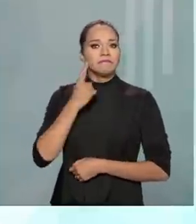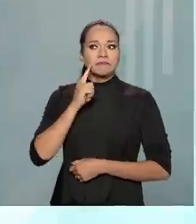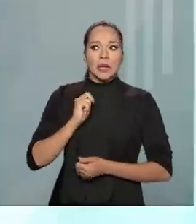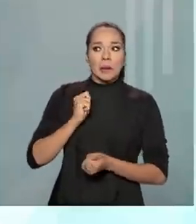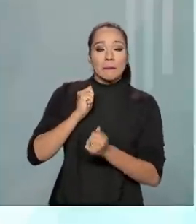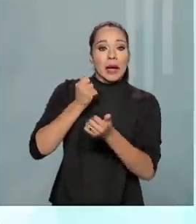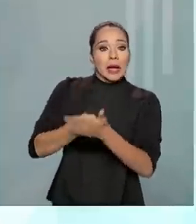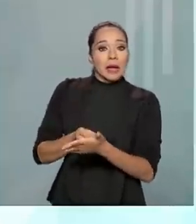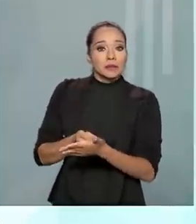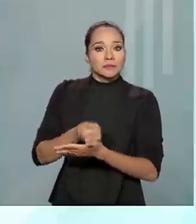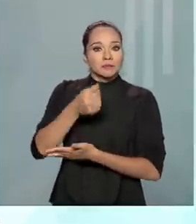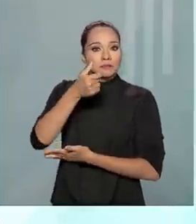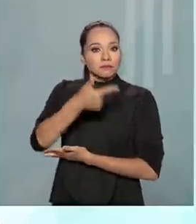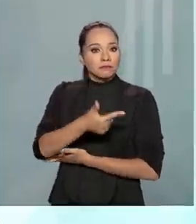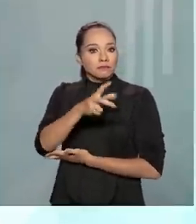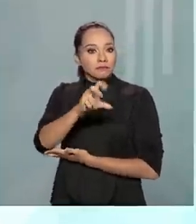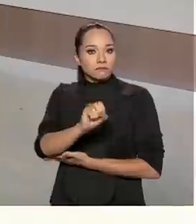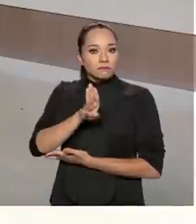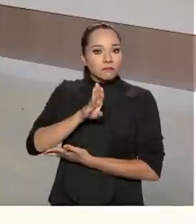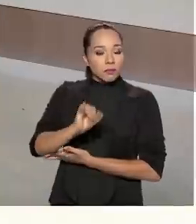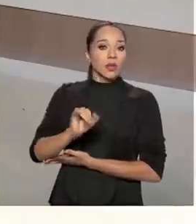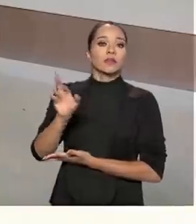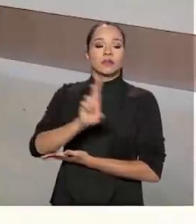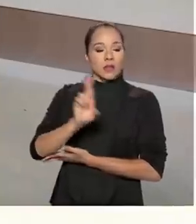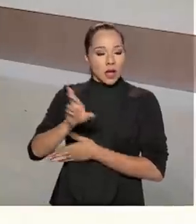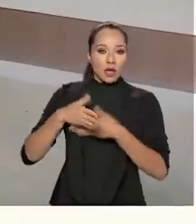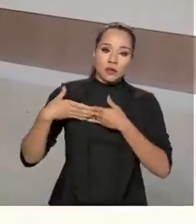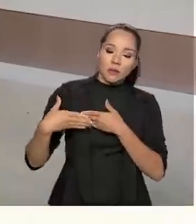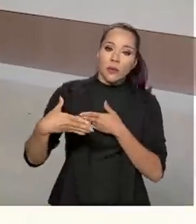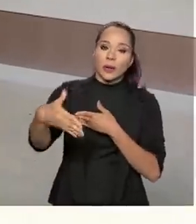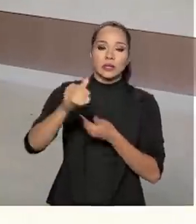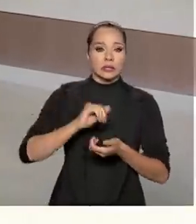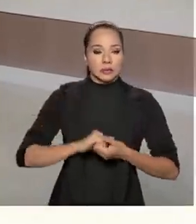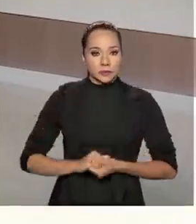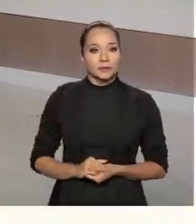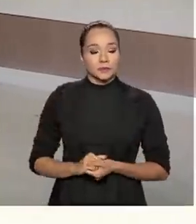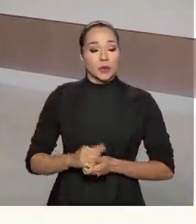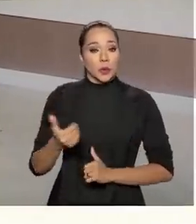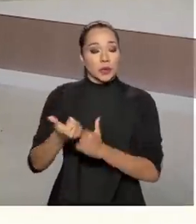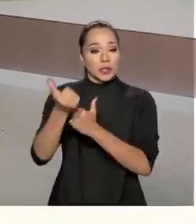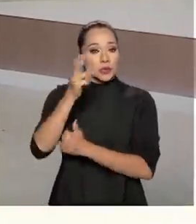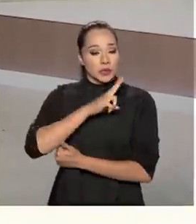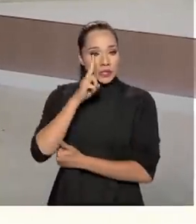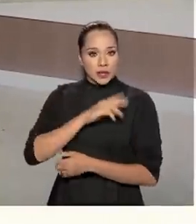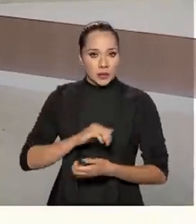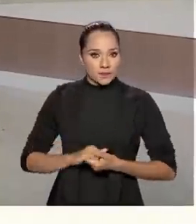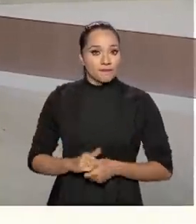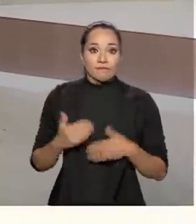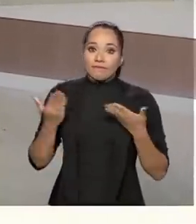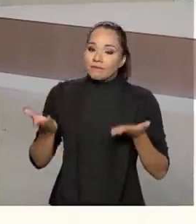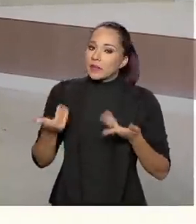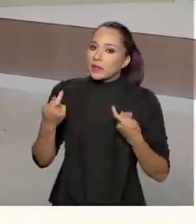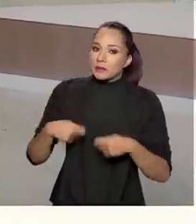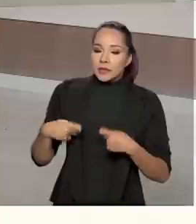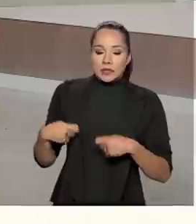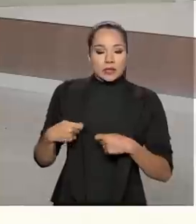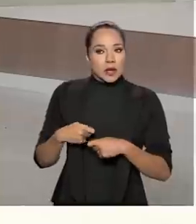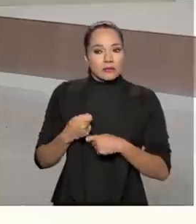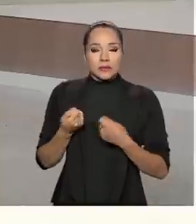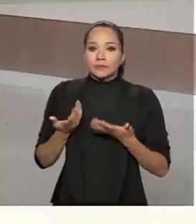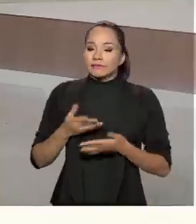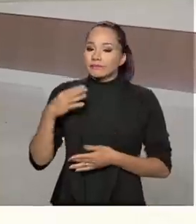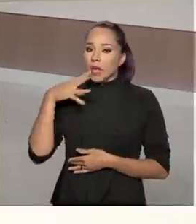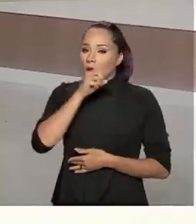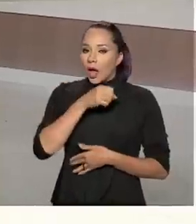pagar 250 bilhões de reais com a prorrogação do auxílio emergencial. Então, a gente precisava agir